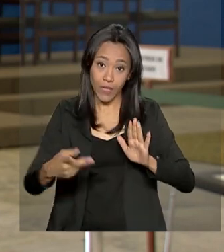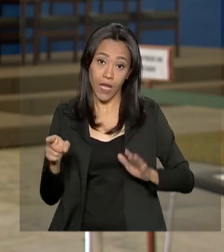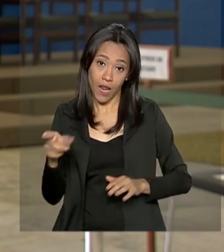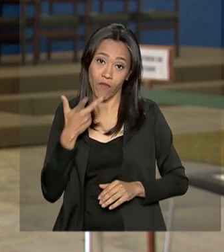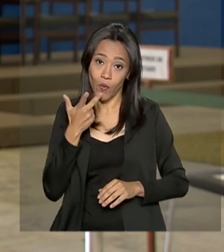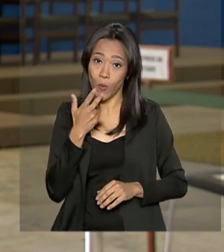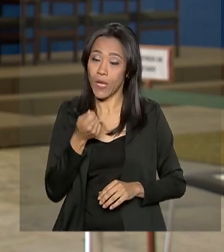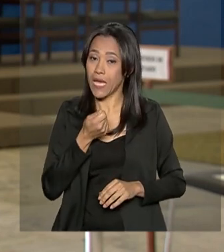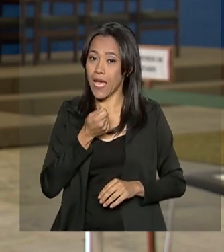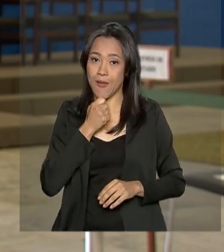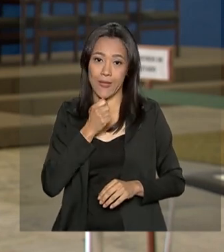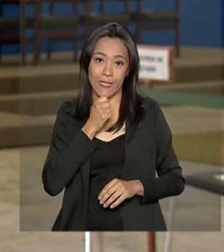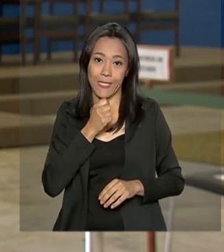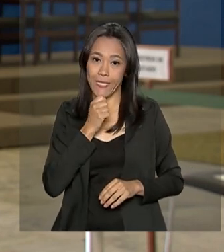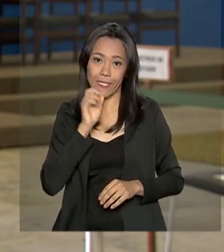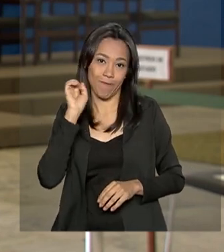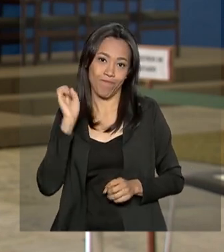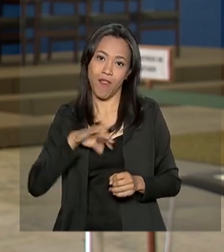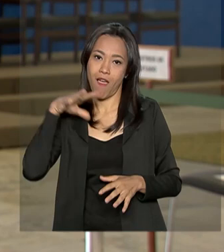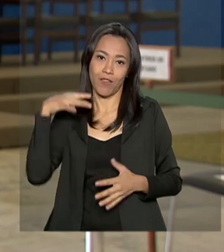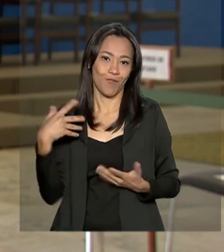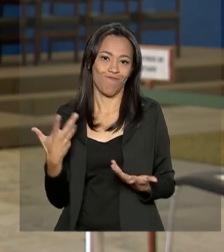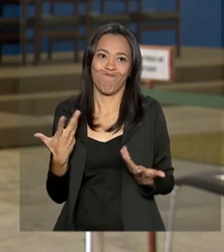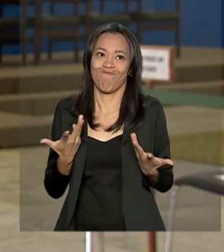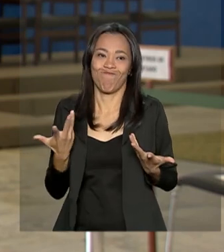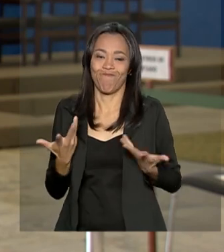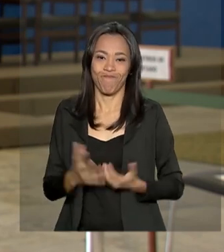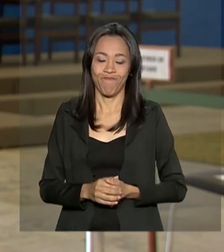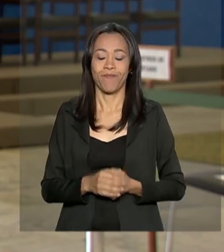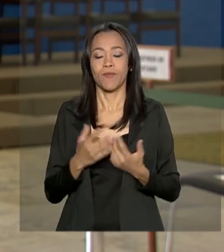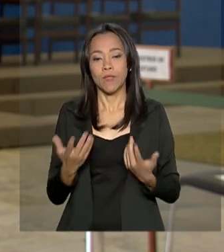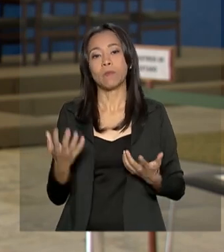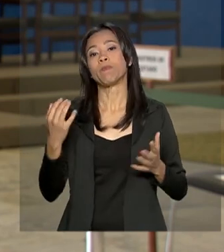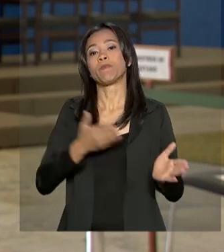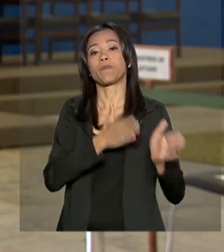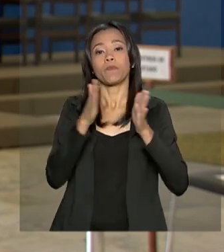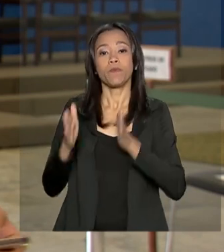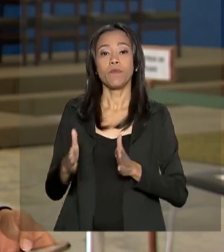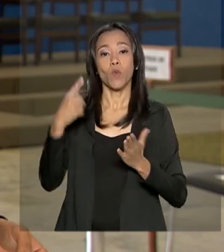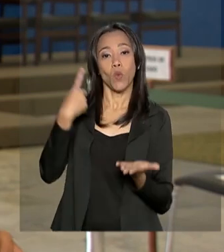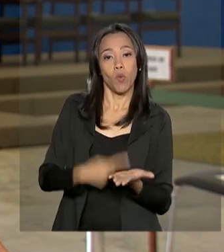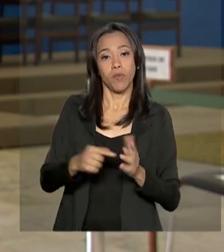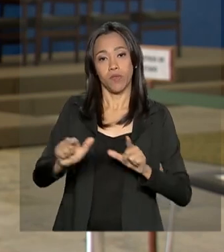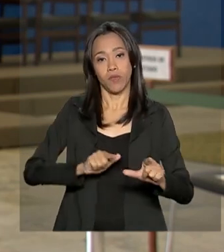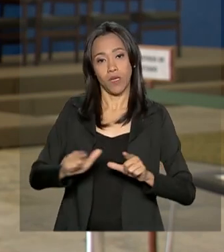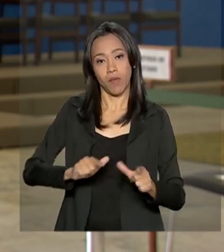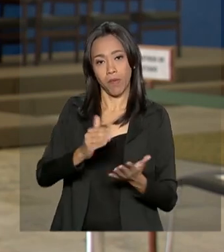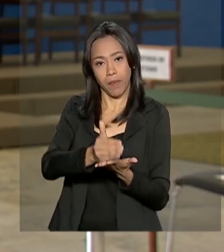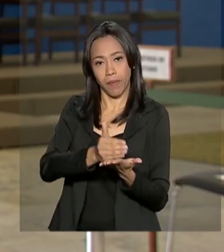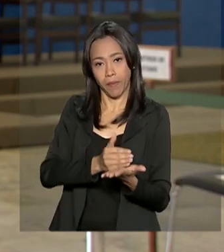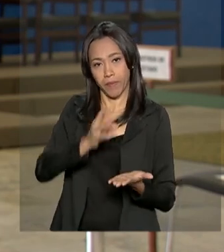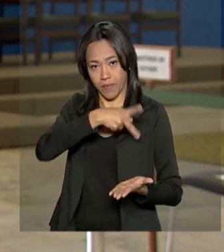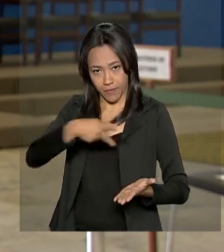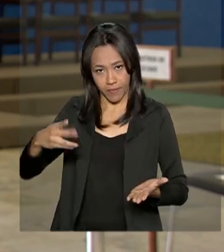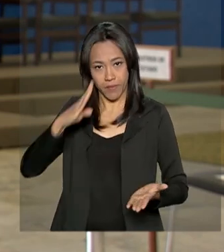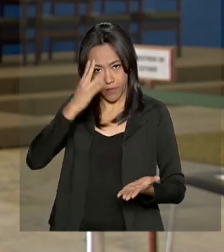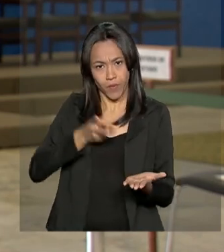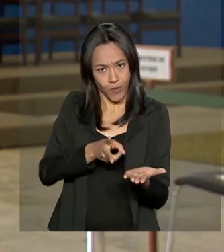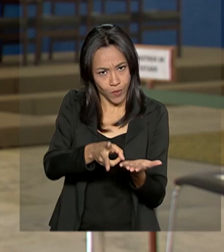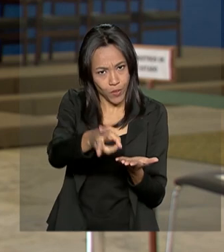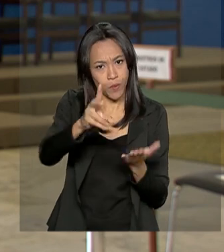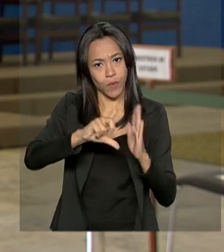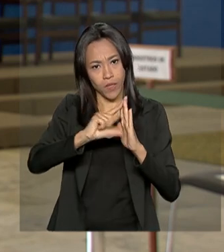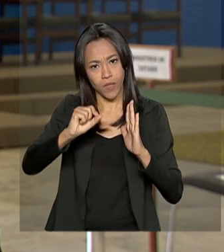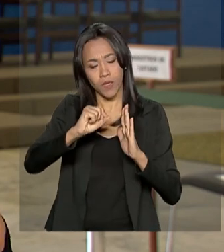não é possível fazer milagres. E olha, Roberto, a agenda do presidente Jair Bolsonaro continua aqui no Palácio do Planalto